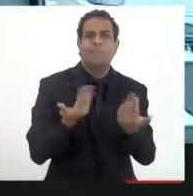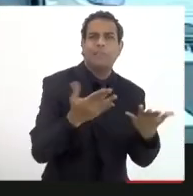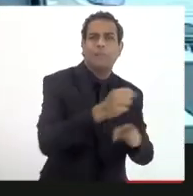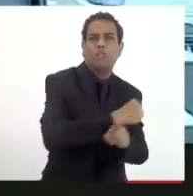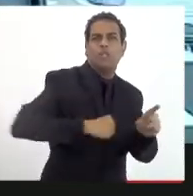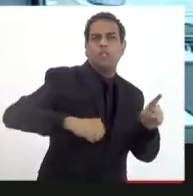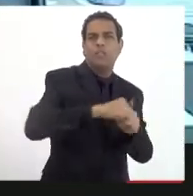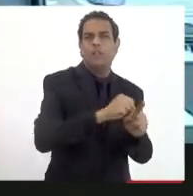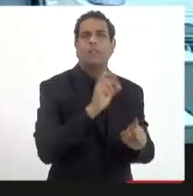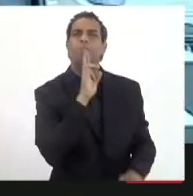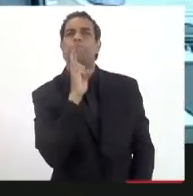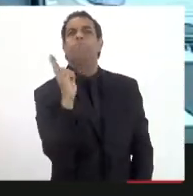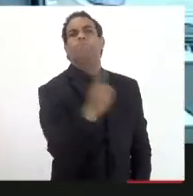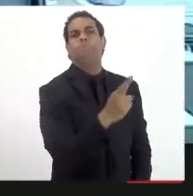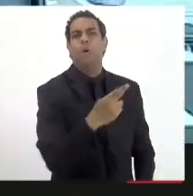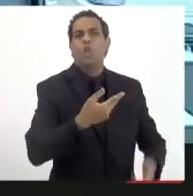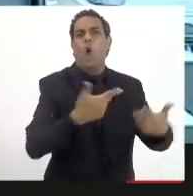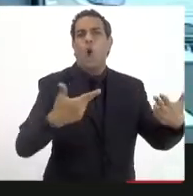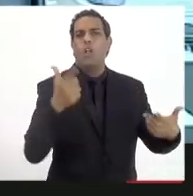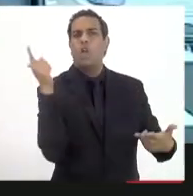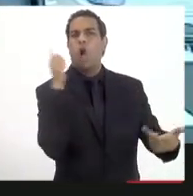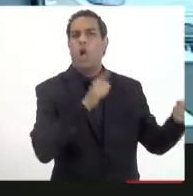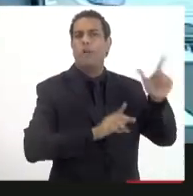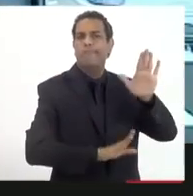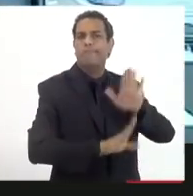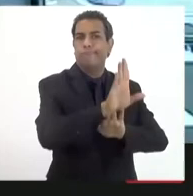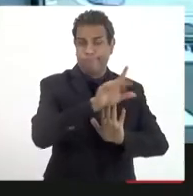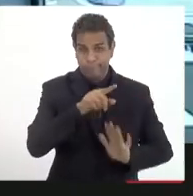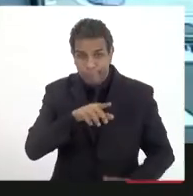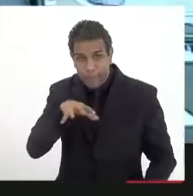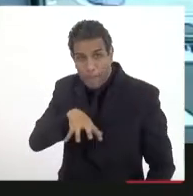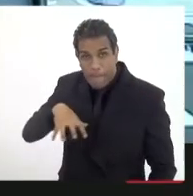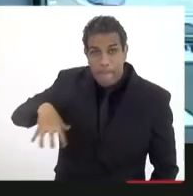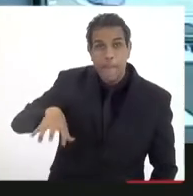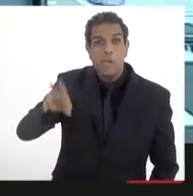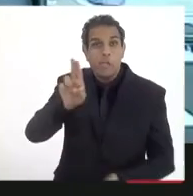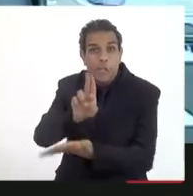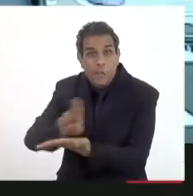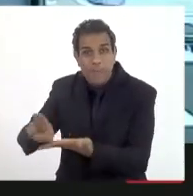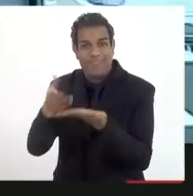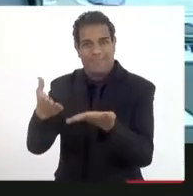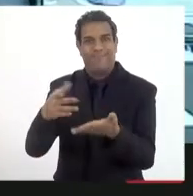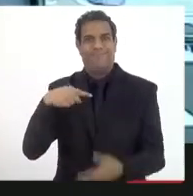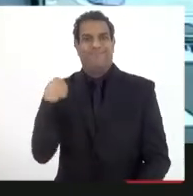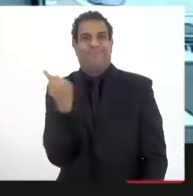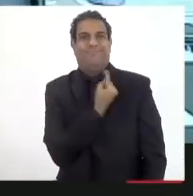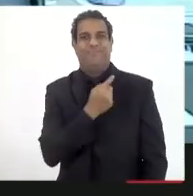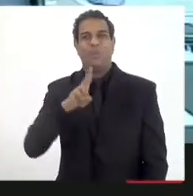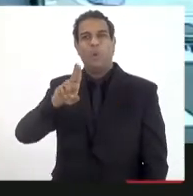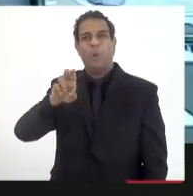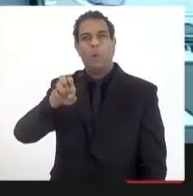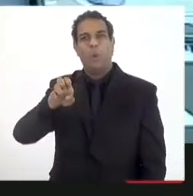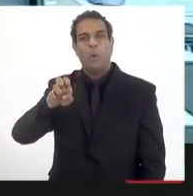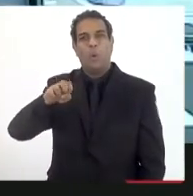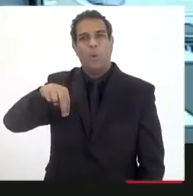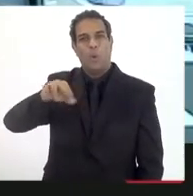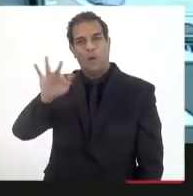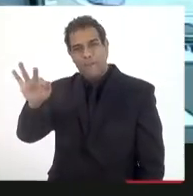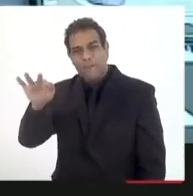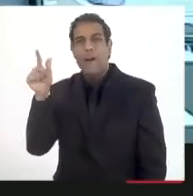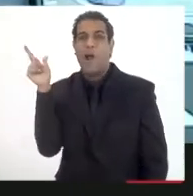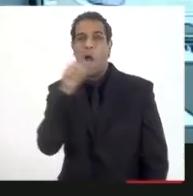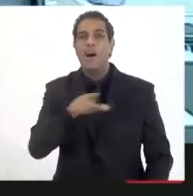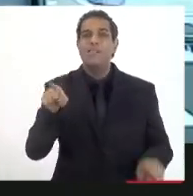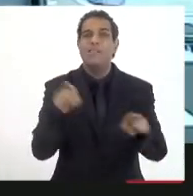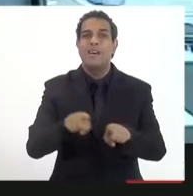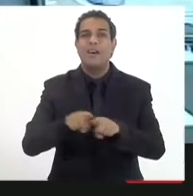processo. Então, é importante adicionar centro universitário para que a UESO possa participar dentro do processo e